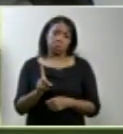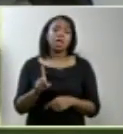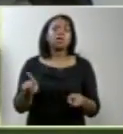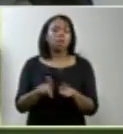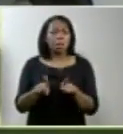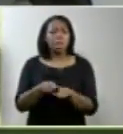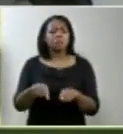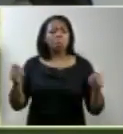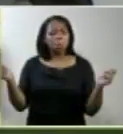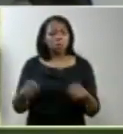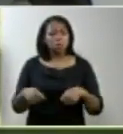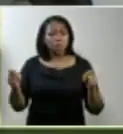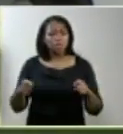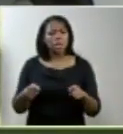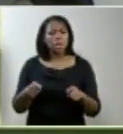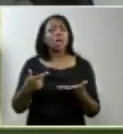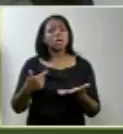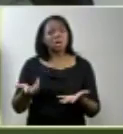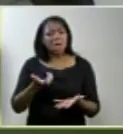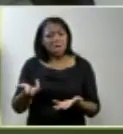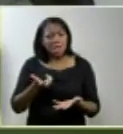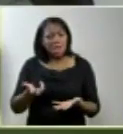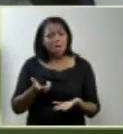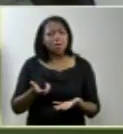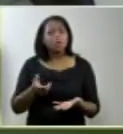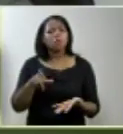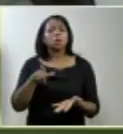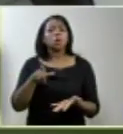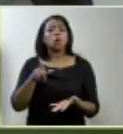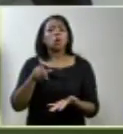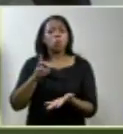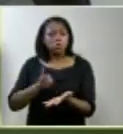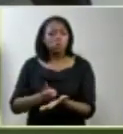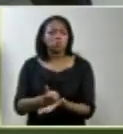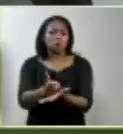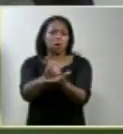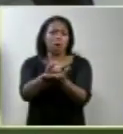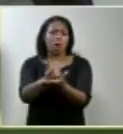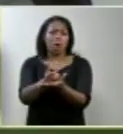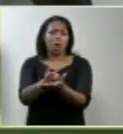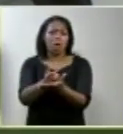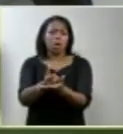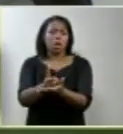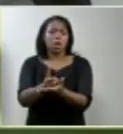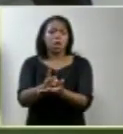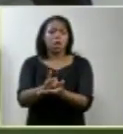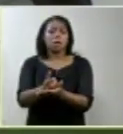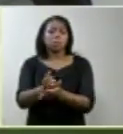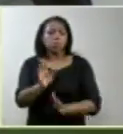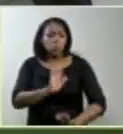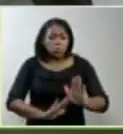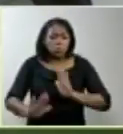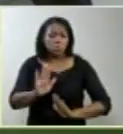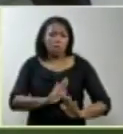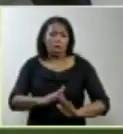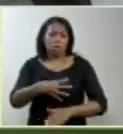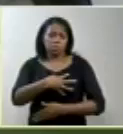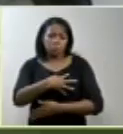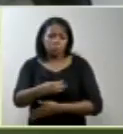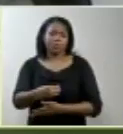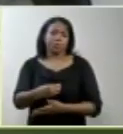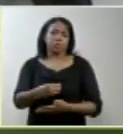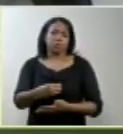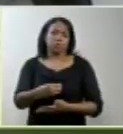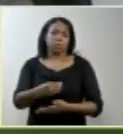uma mãe optar por manter e criar se seria possível este